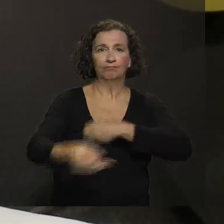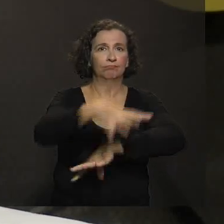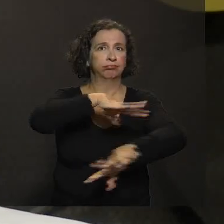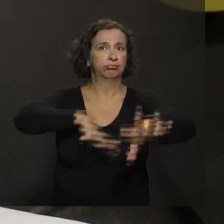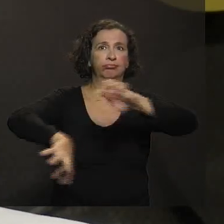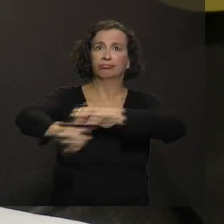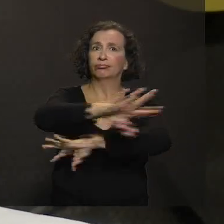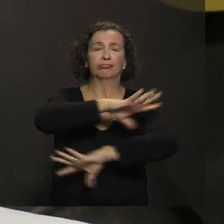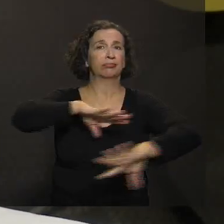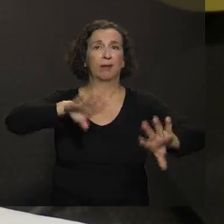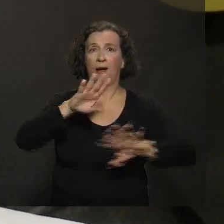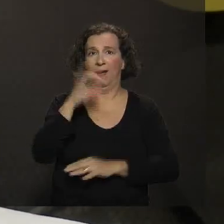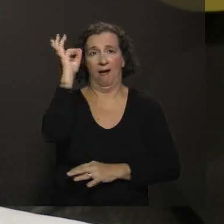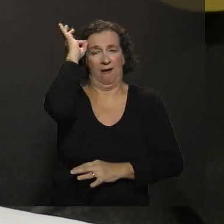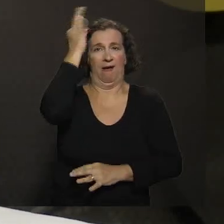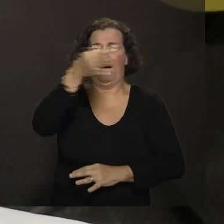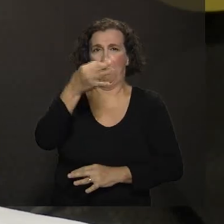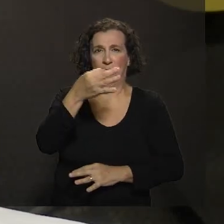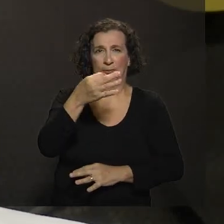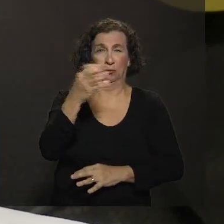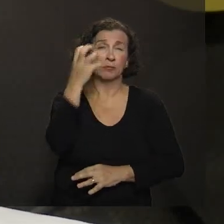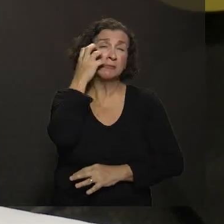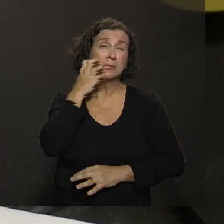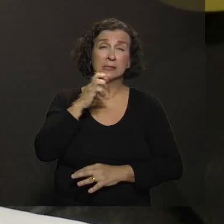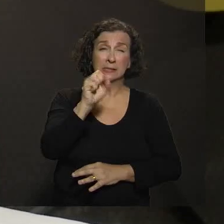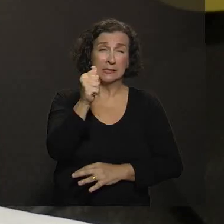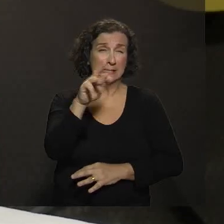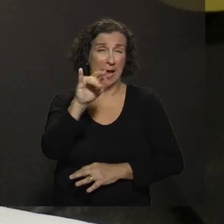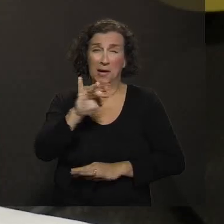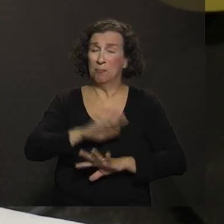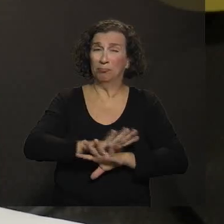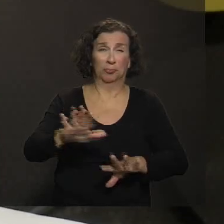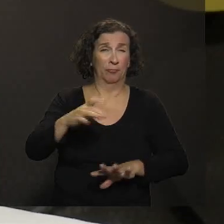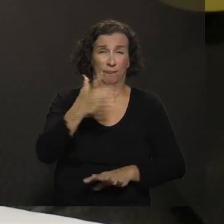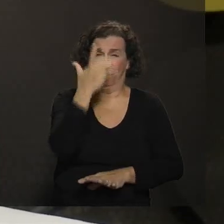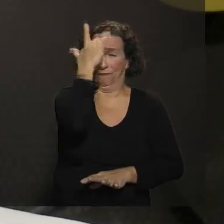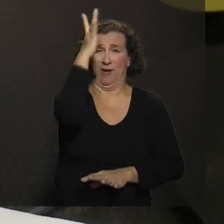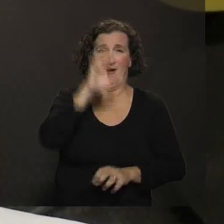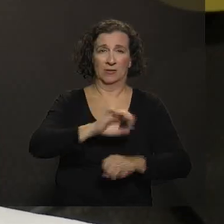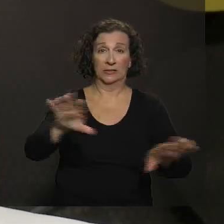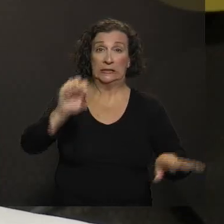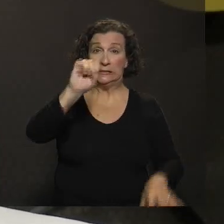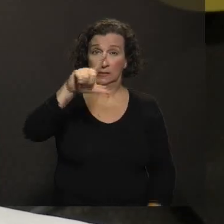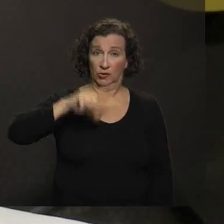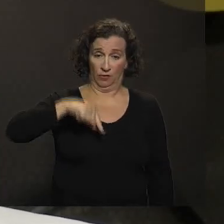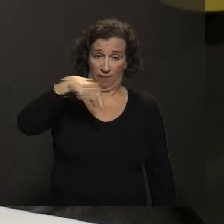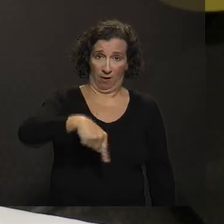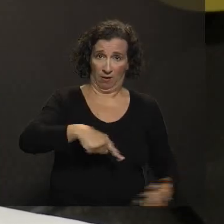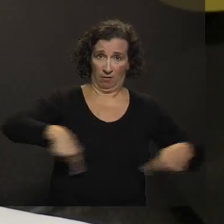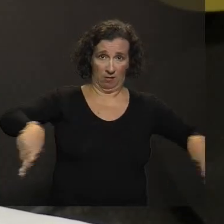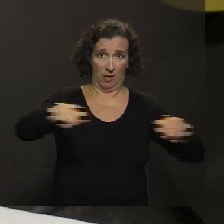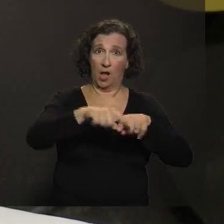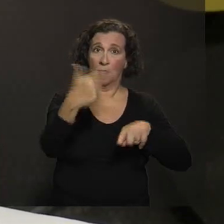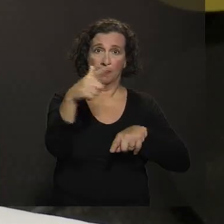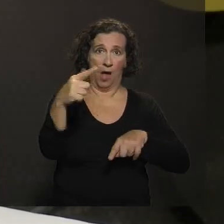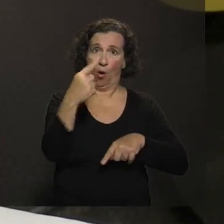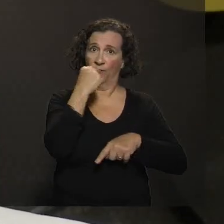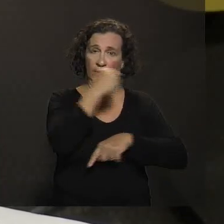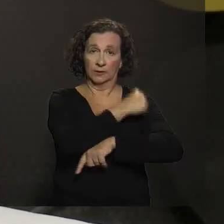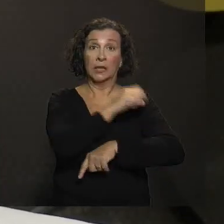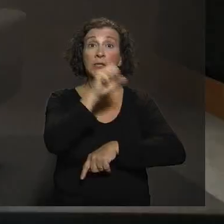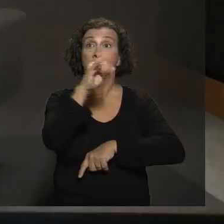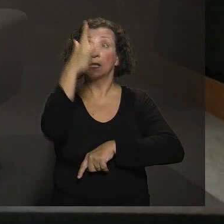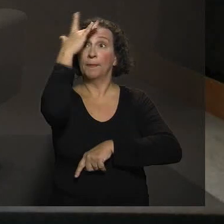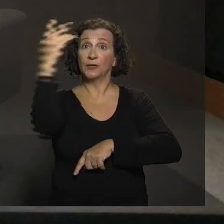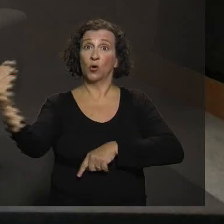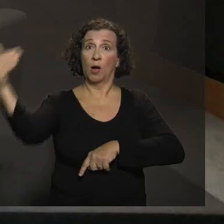muito rápida. O sarampo, ele é muito fácil de transmitir rapidamente. Se aqui nessa sala tiver alguém não vacinado, vacinado, com certeza, se vier